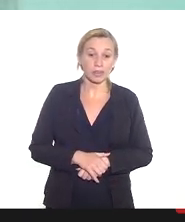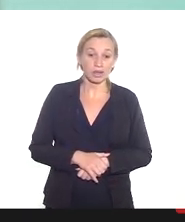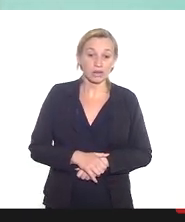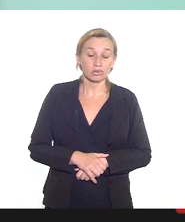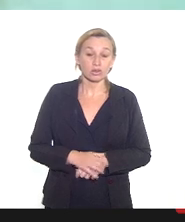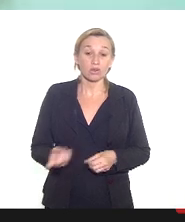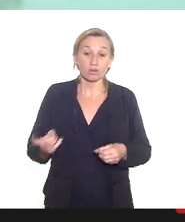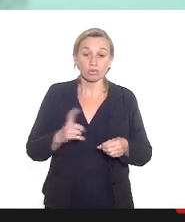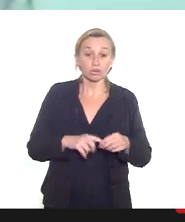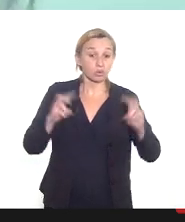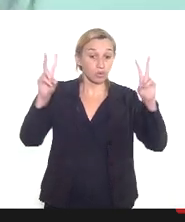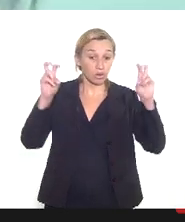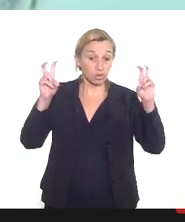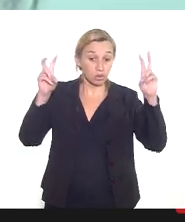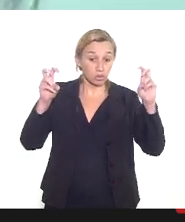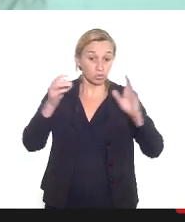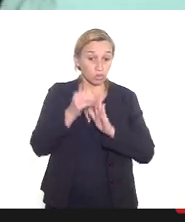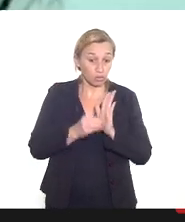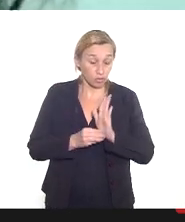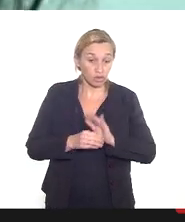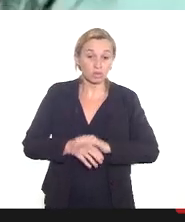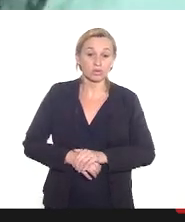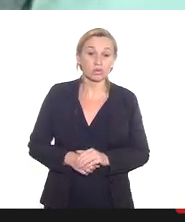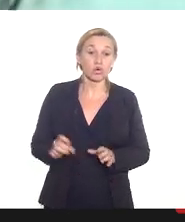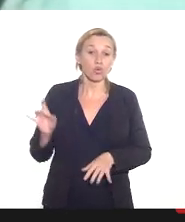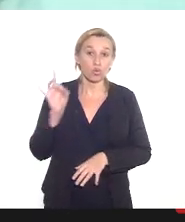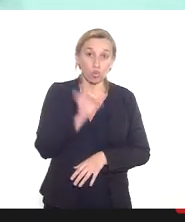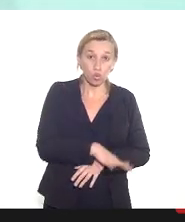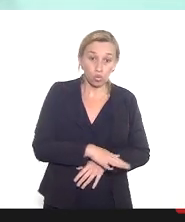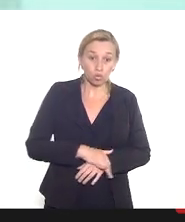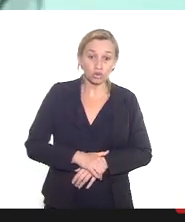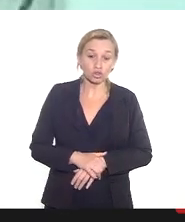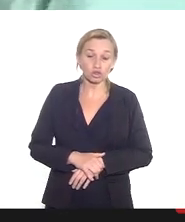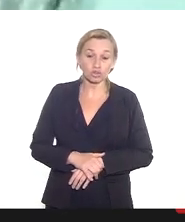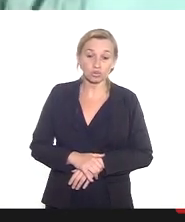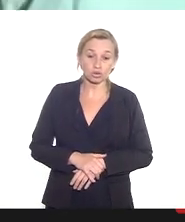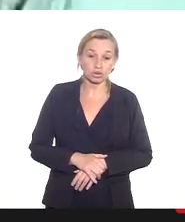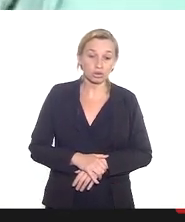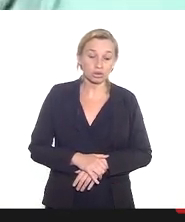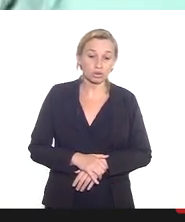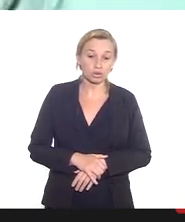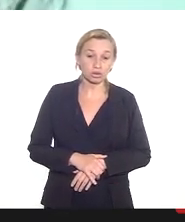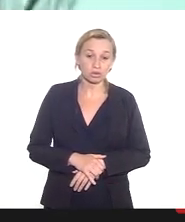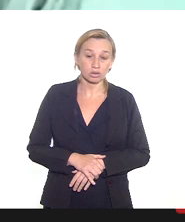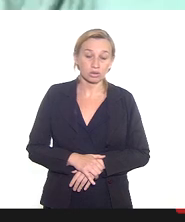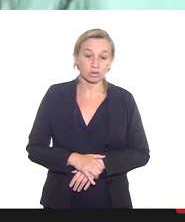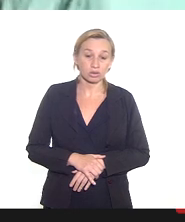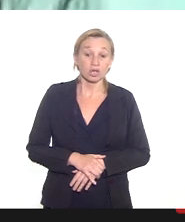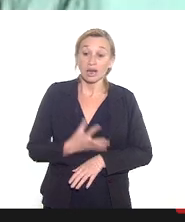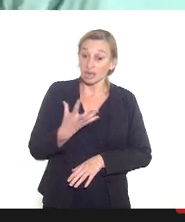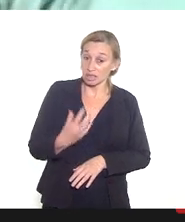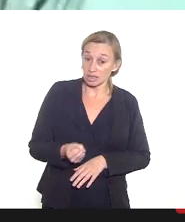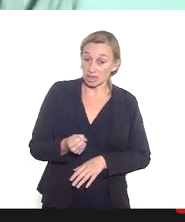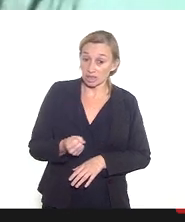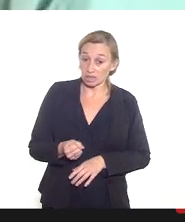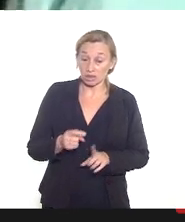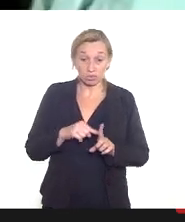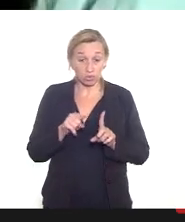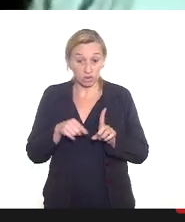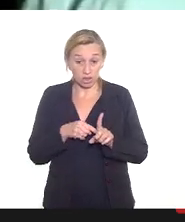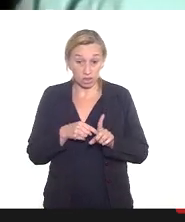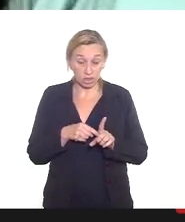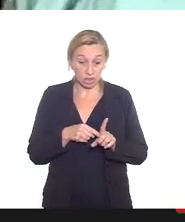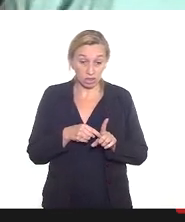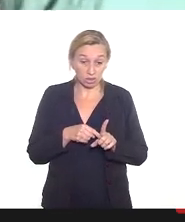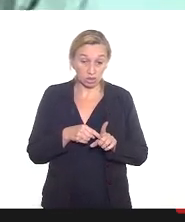voltando a questão do ofício né o último a última nota técnica né comparecer favoráveis gestantes e puérperes com